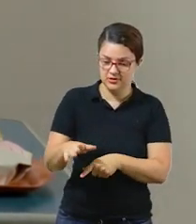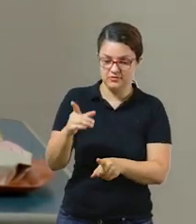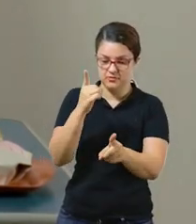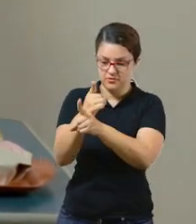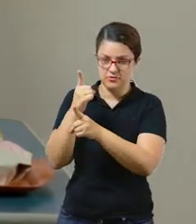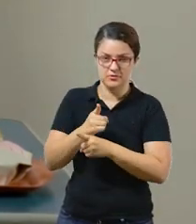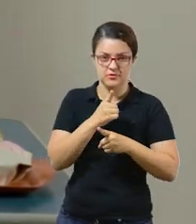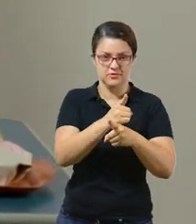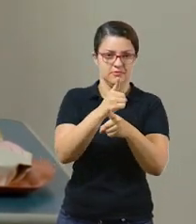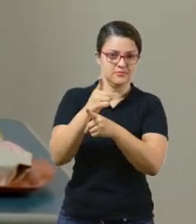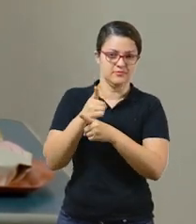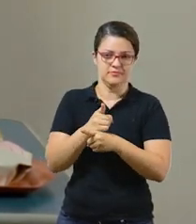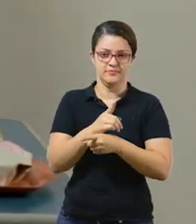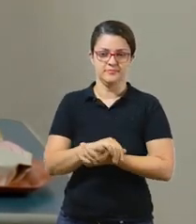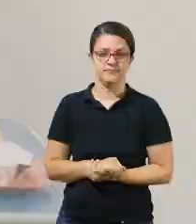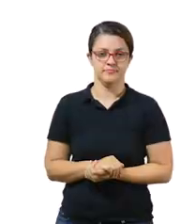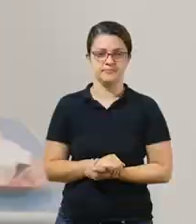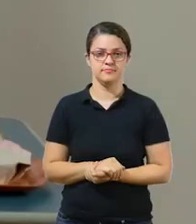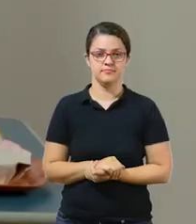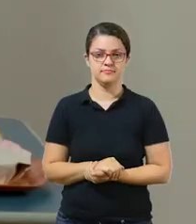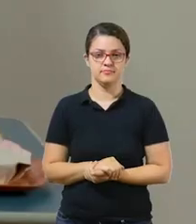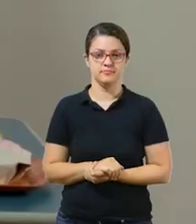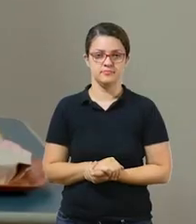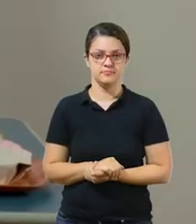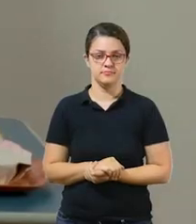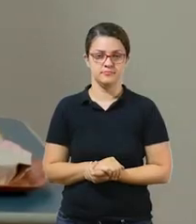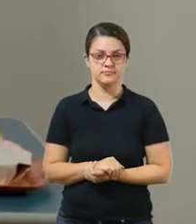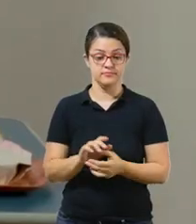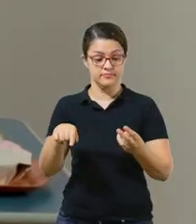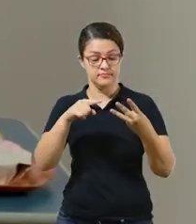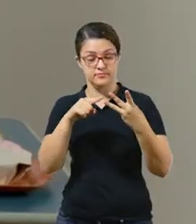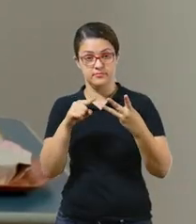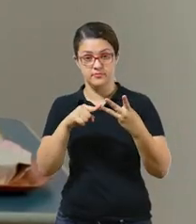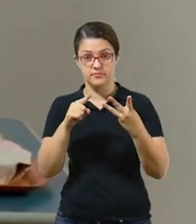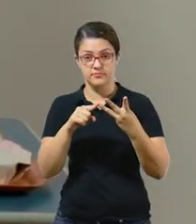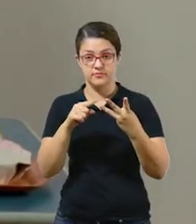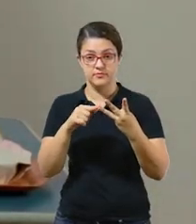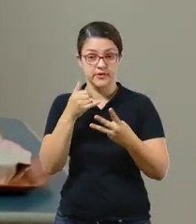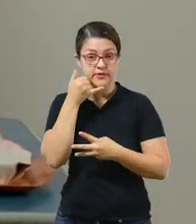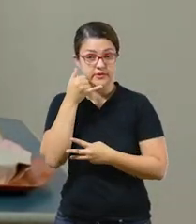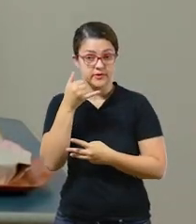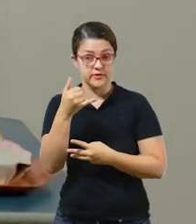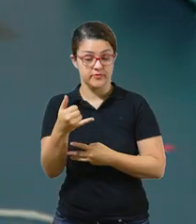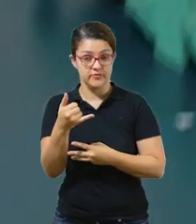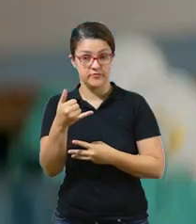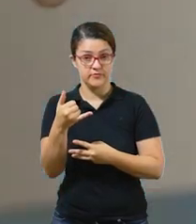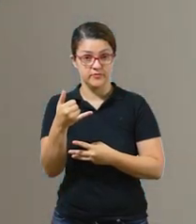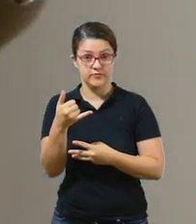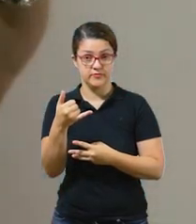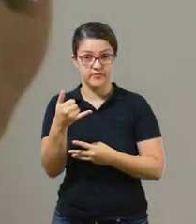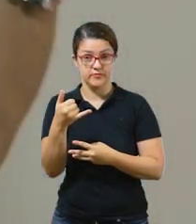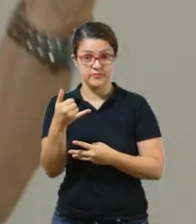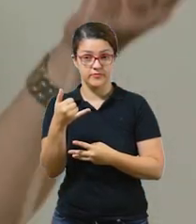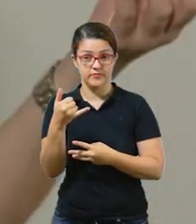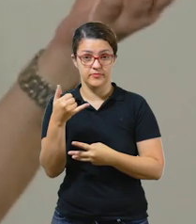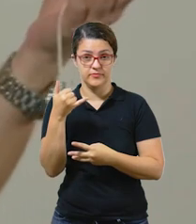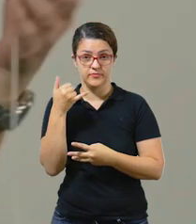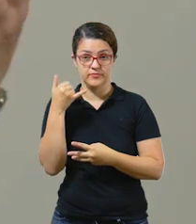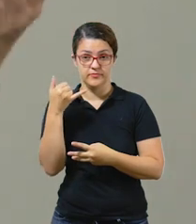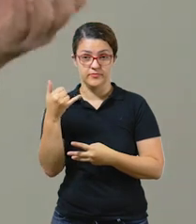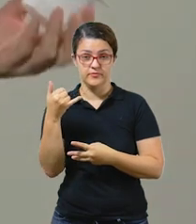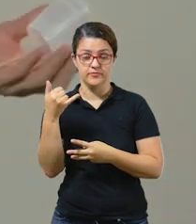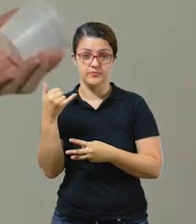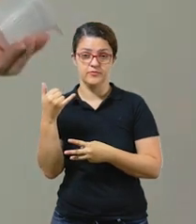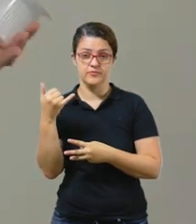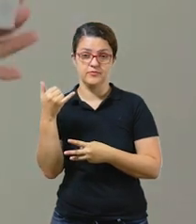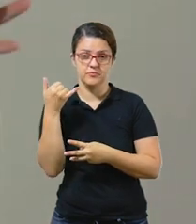contando e vai trabalhando as cores. E a última ideia é a brincadeira do telefone sem fio. É uma brincadeira antiga que eu acho